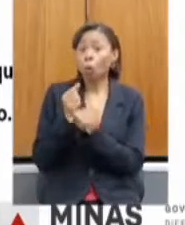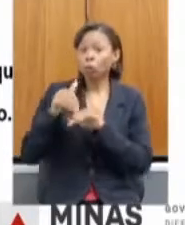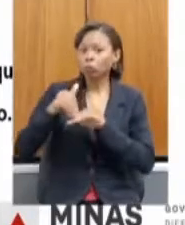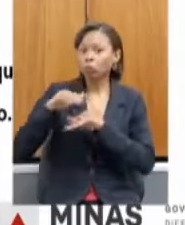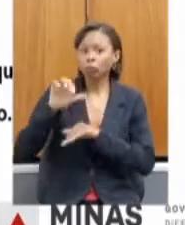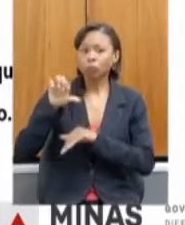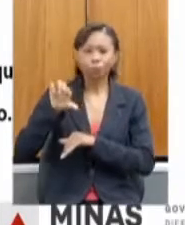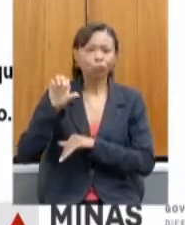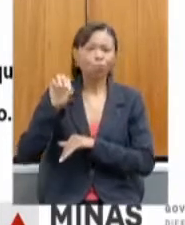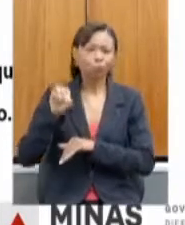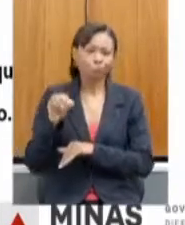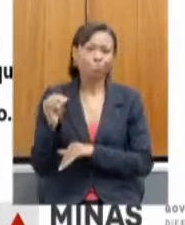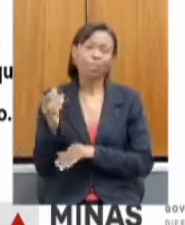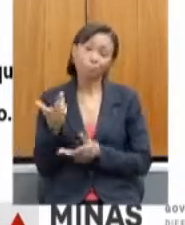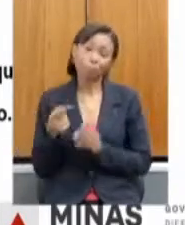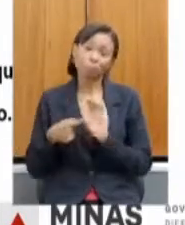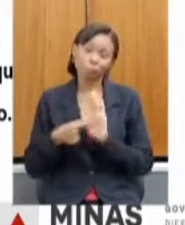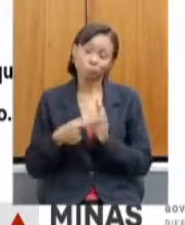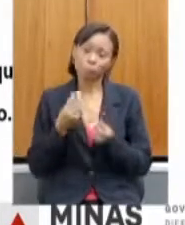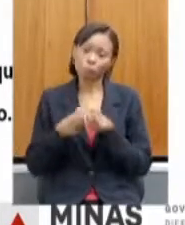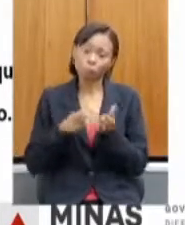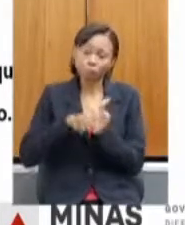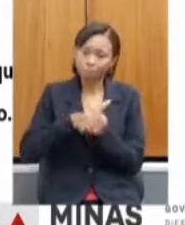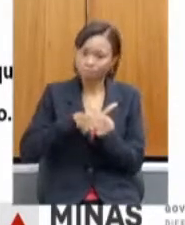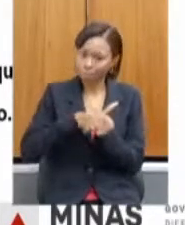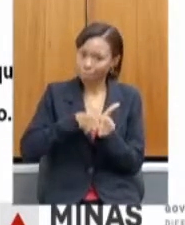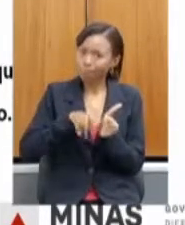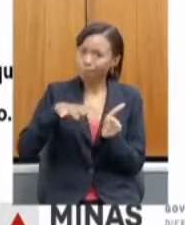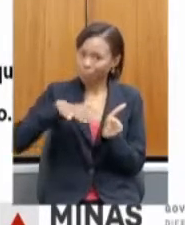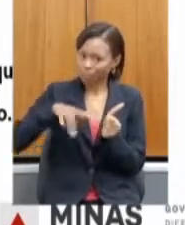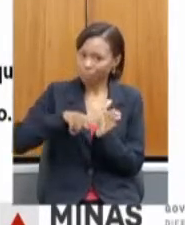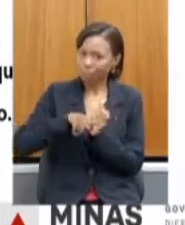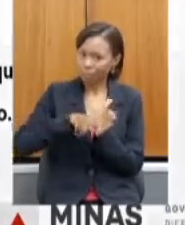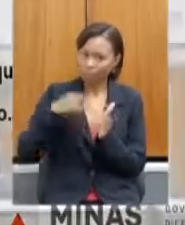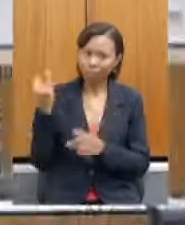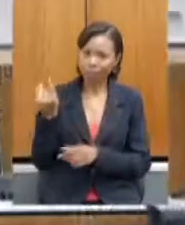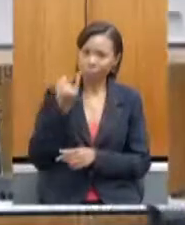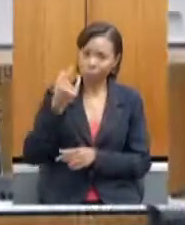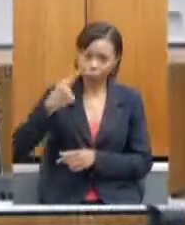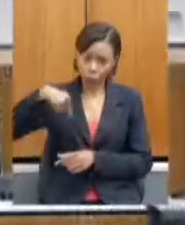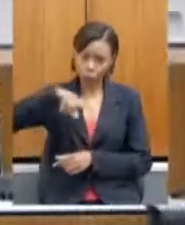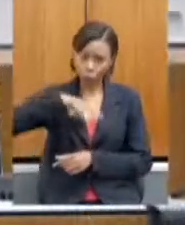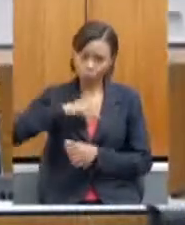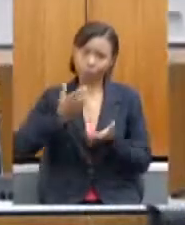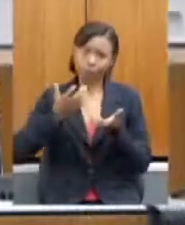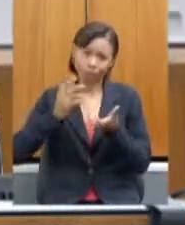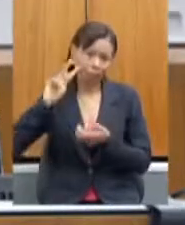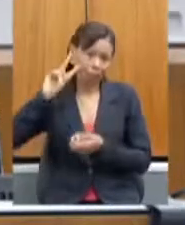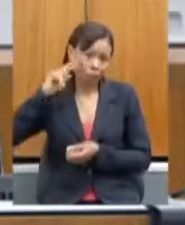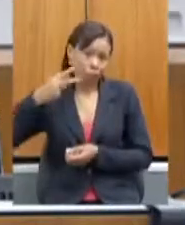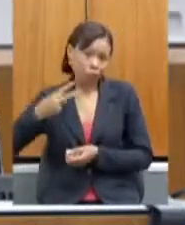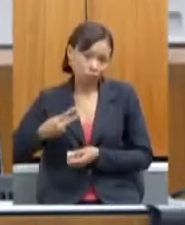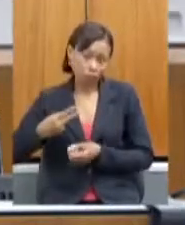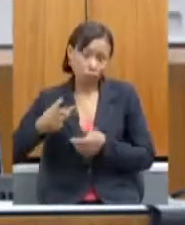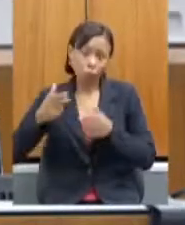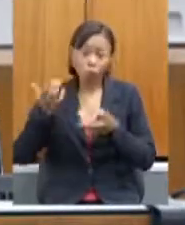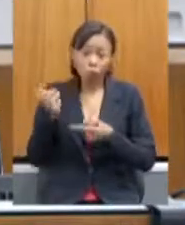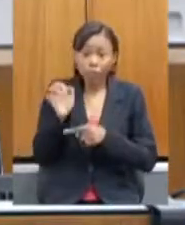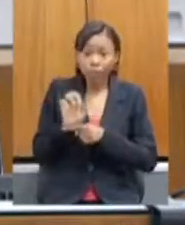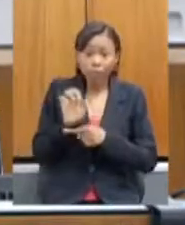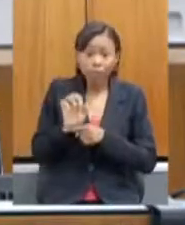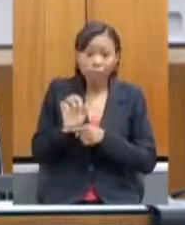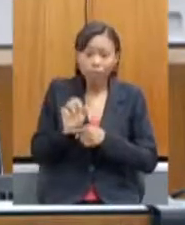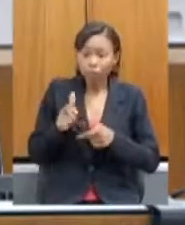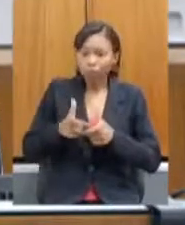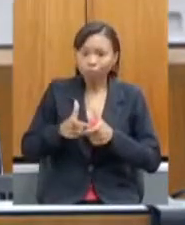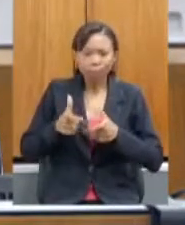pesquisa é importante. já que nós queremos ser reconhecidos não só como o maior estado produtor de café, mas como um estado que